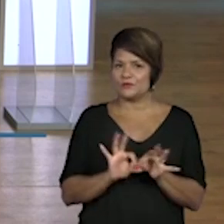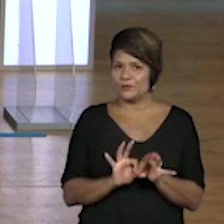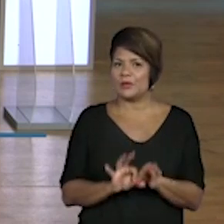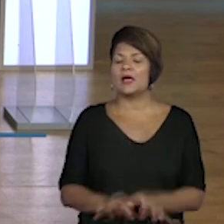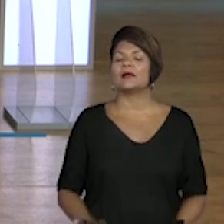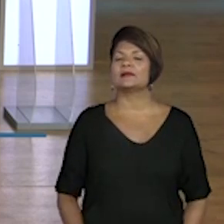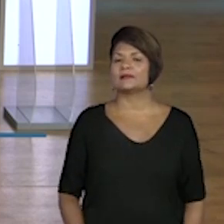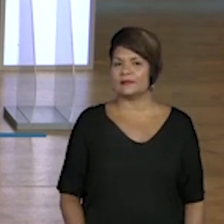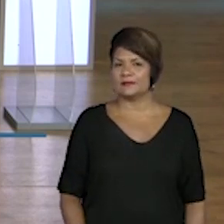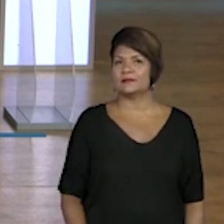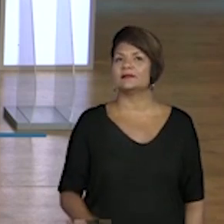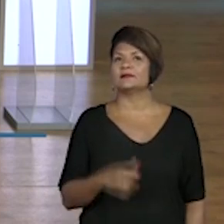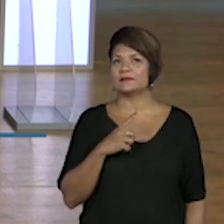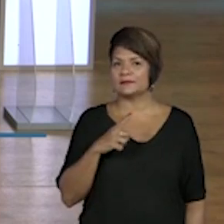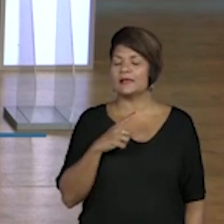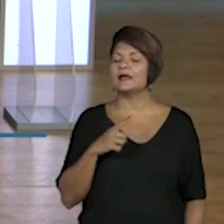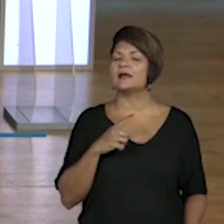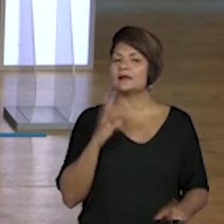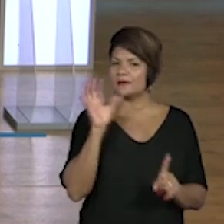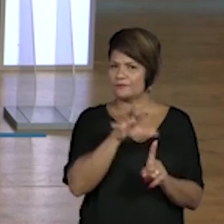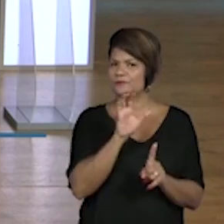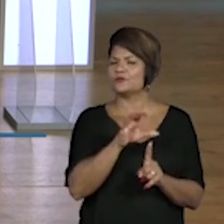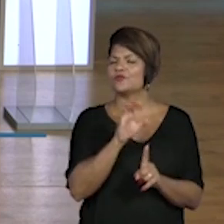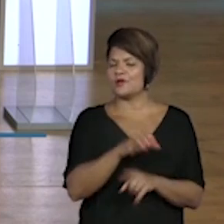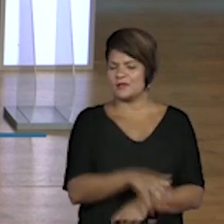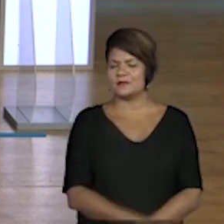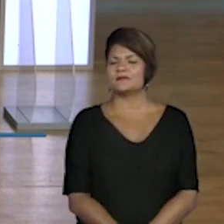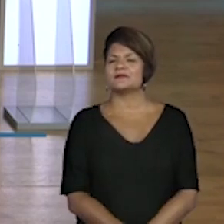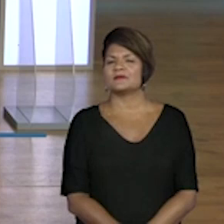acredito que tenha sofrido bastante influência aí.